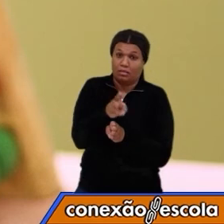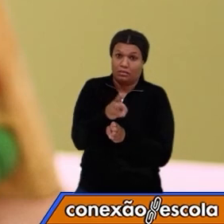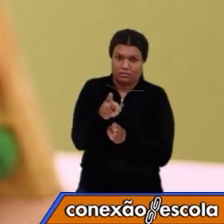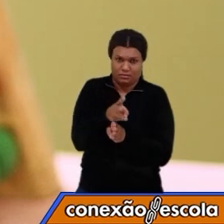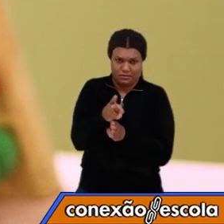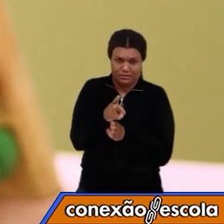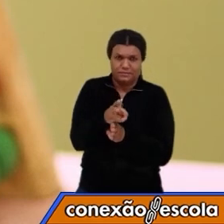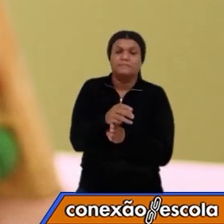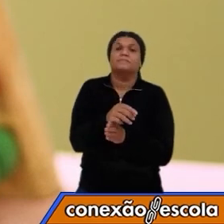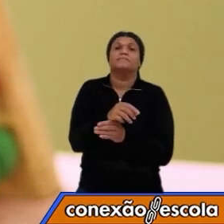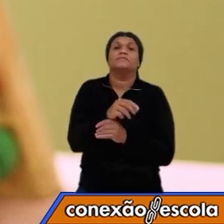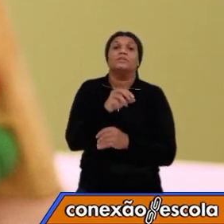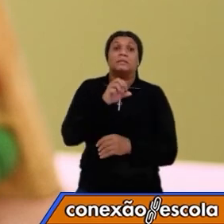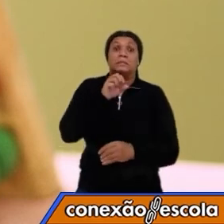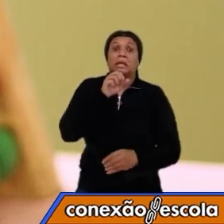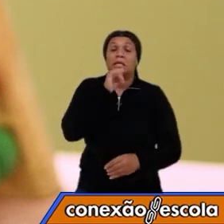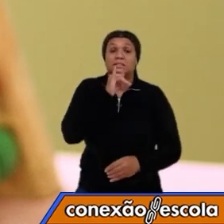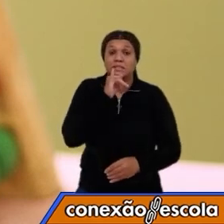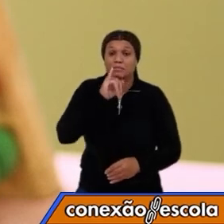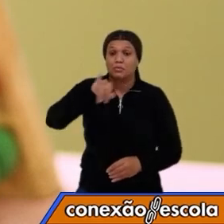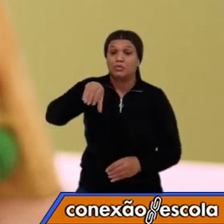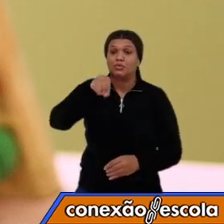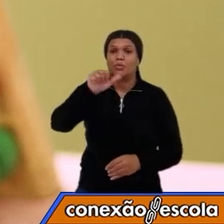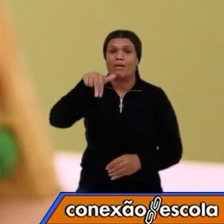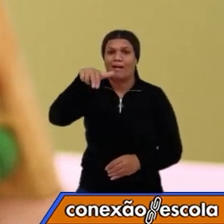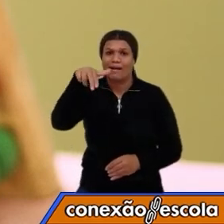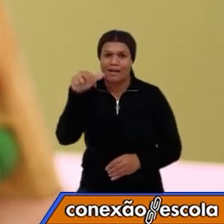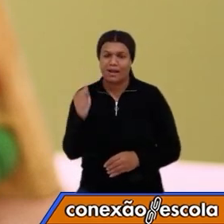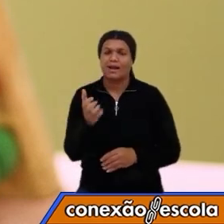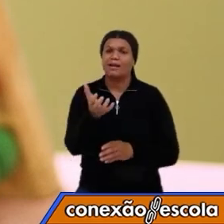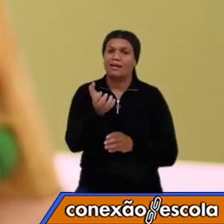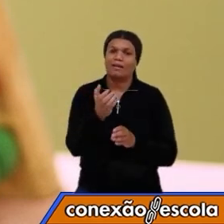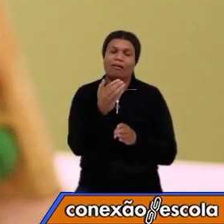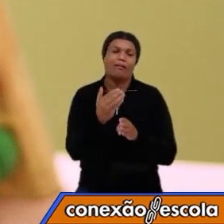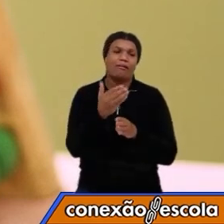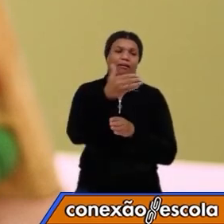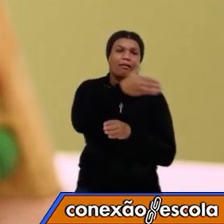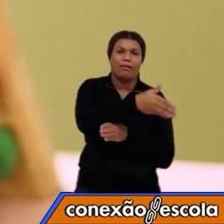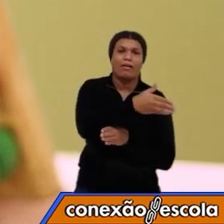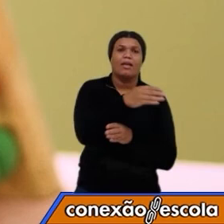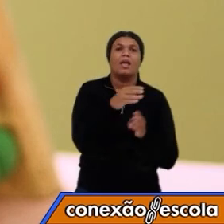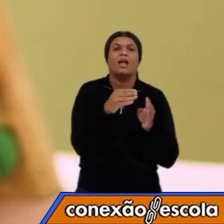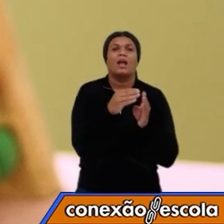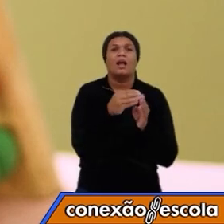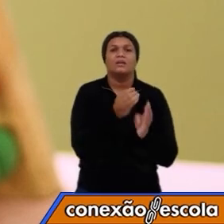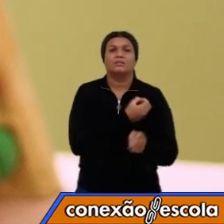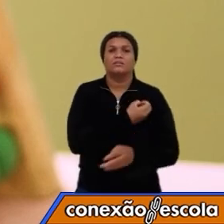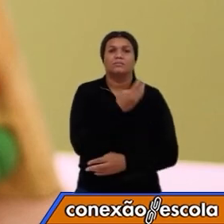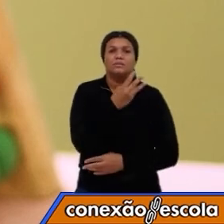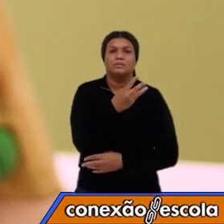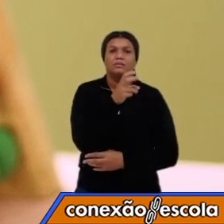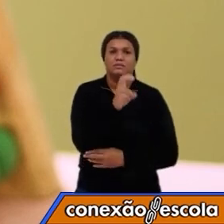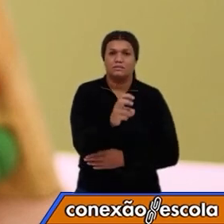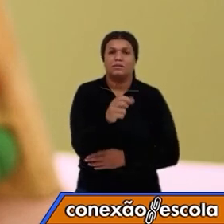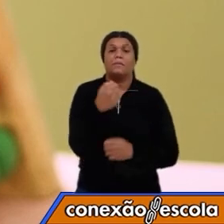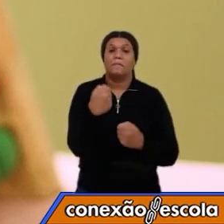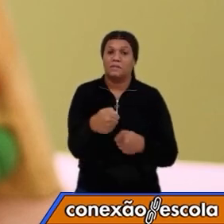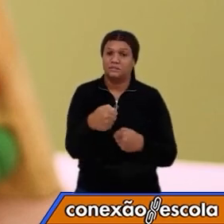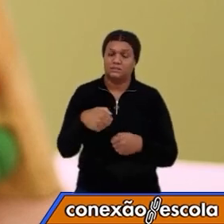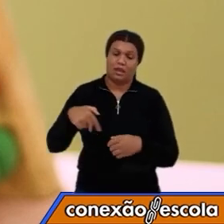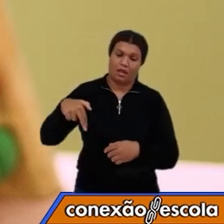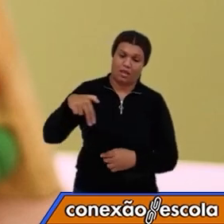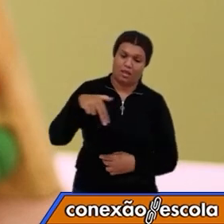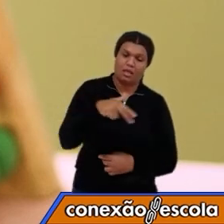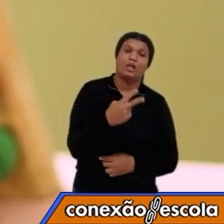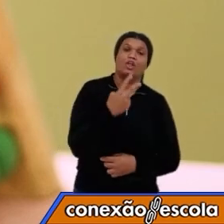Se a Joana quiser ir até a casa do lote 35, ela terá que caminhar dois lotes à